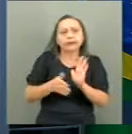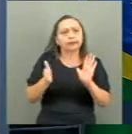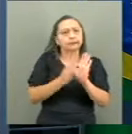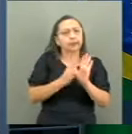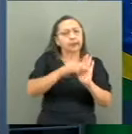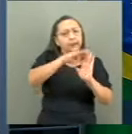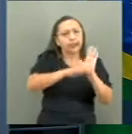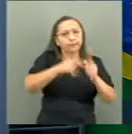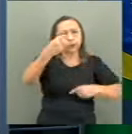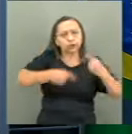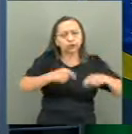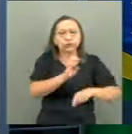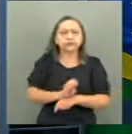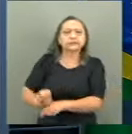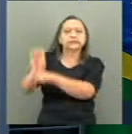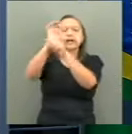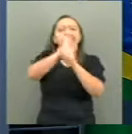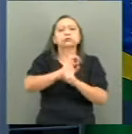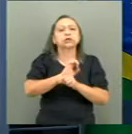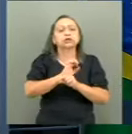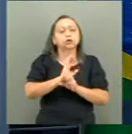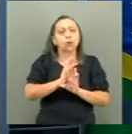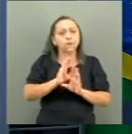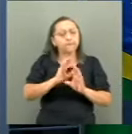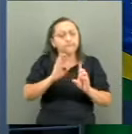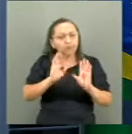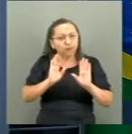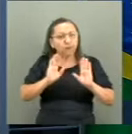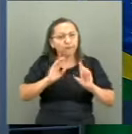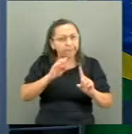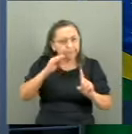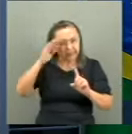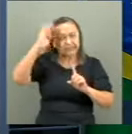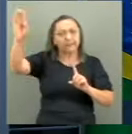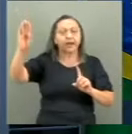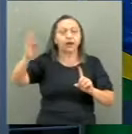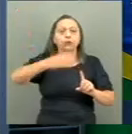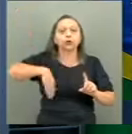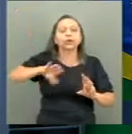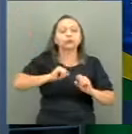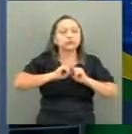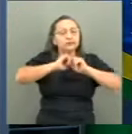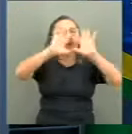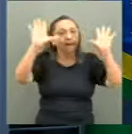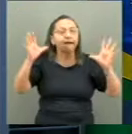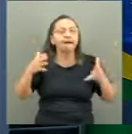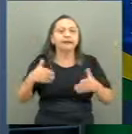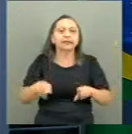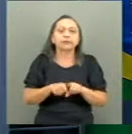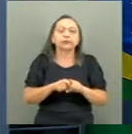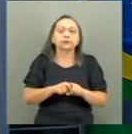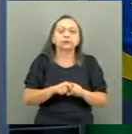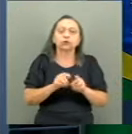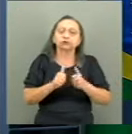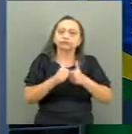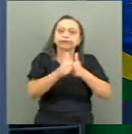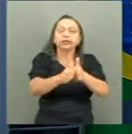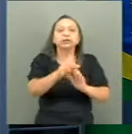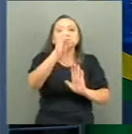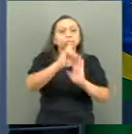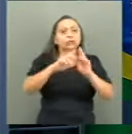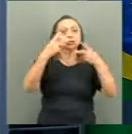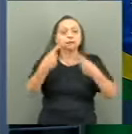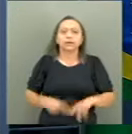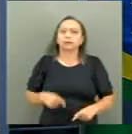Estado que sejam faróis a nos iluminar, a nos guiar. Direitos humanos não podem ser